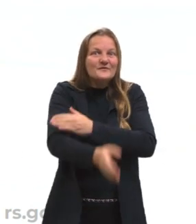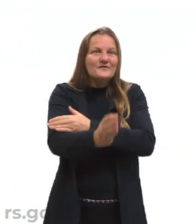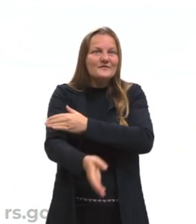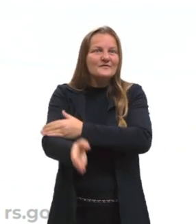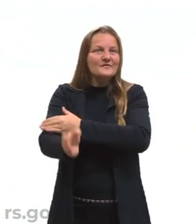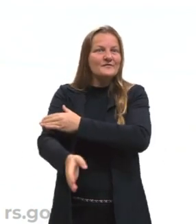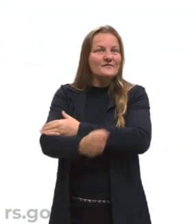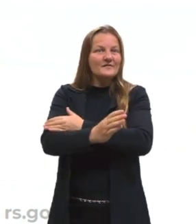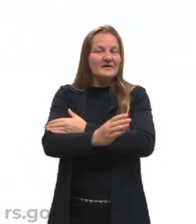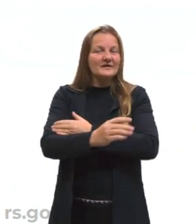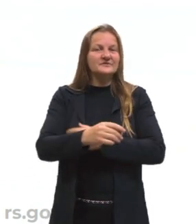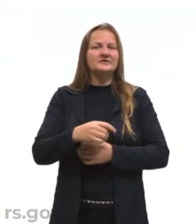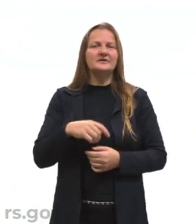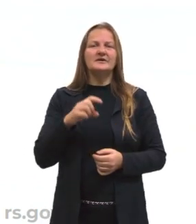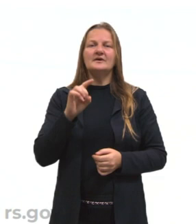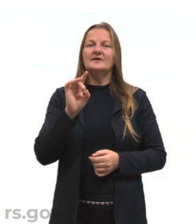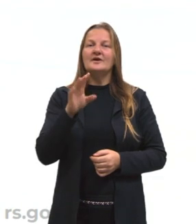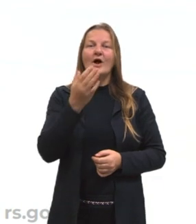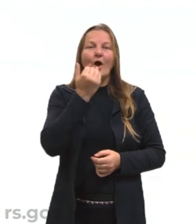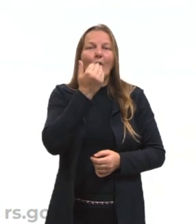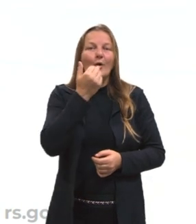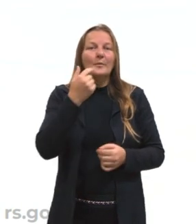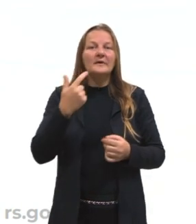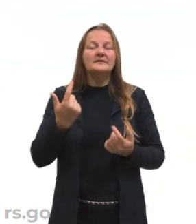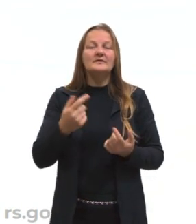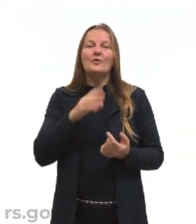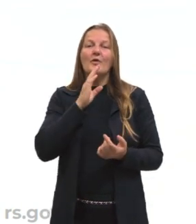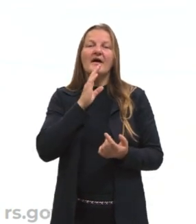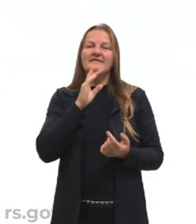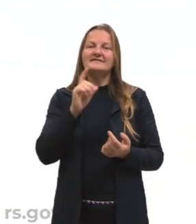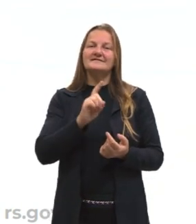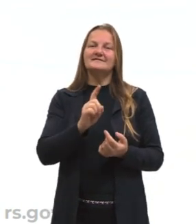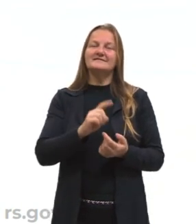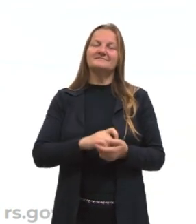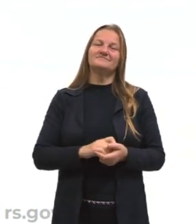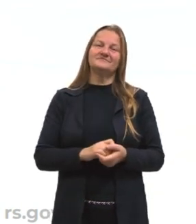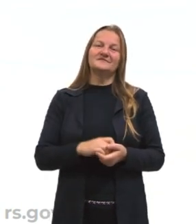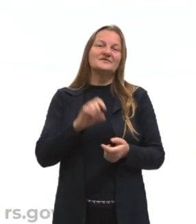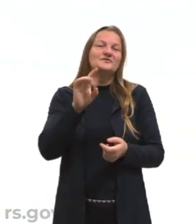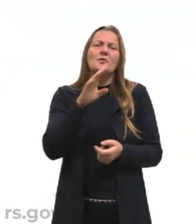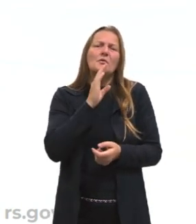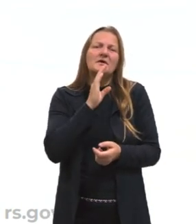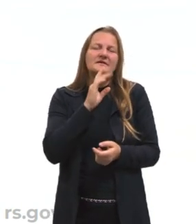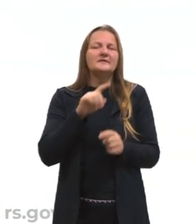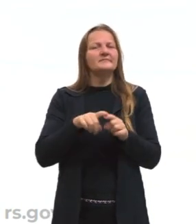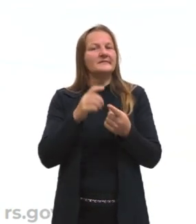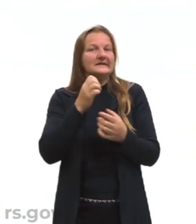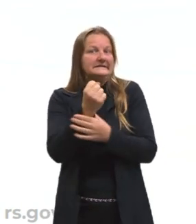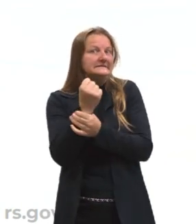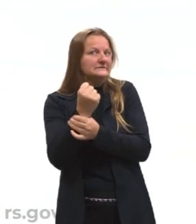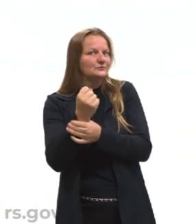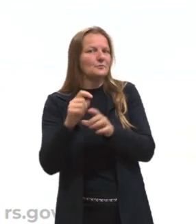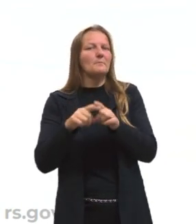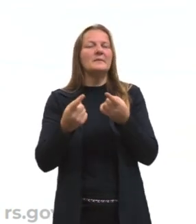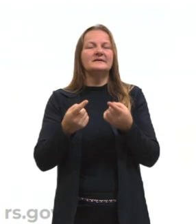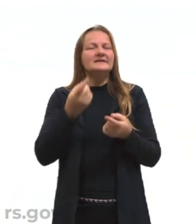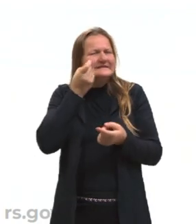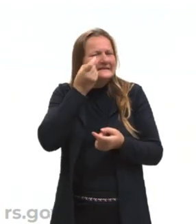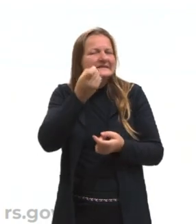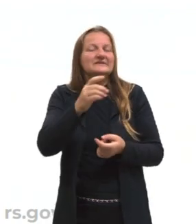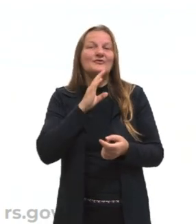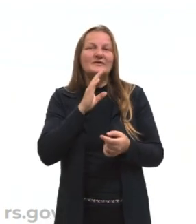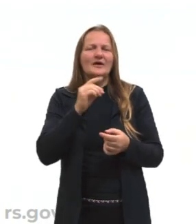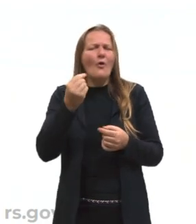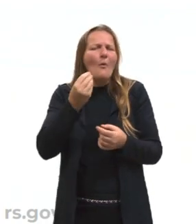nós buscamos alimentar daquilo que a gente já conhece, o que é bacana também, o é seguro, mas o interessante é